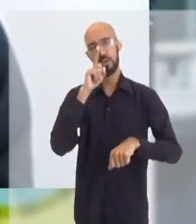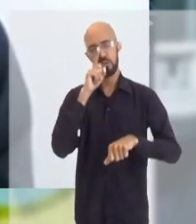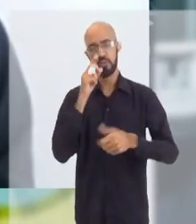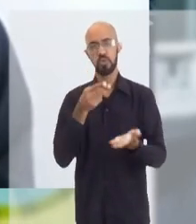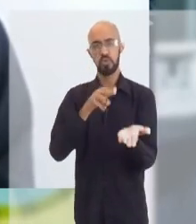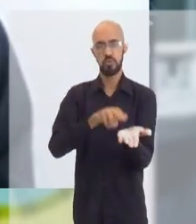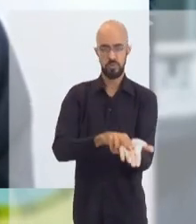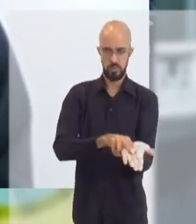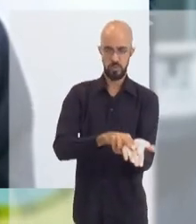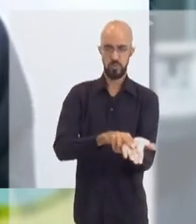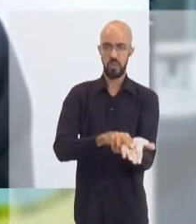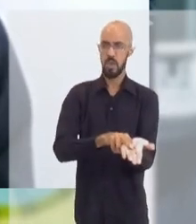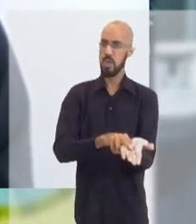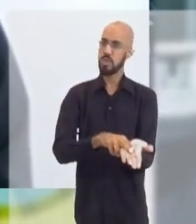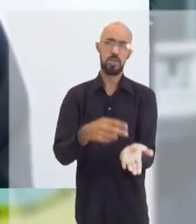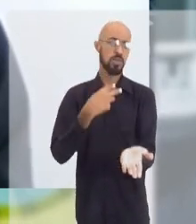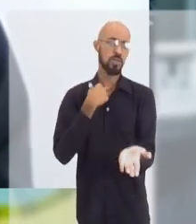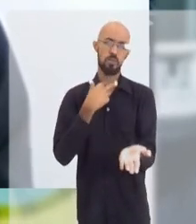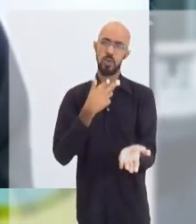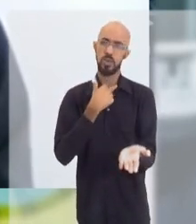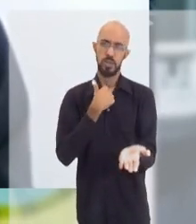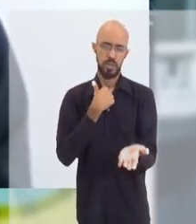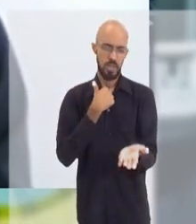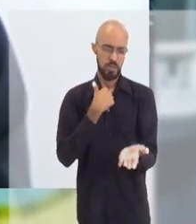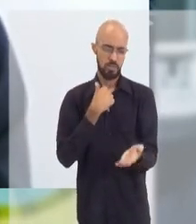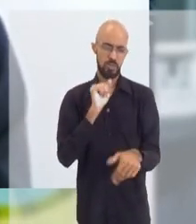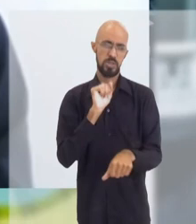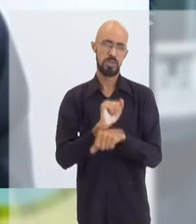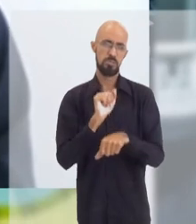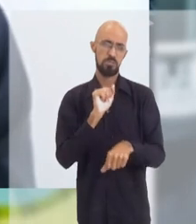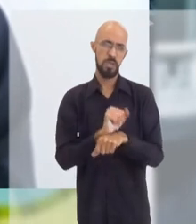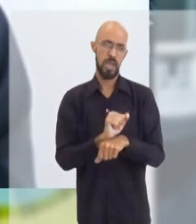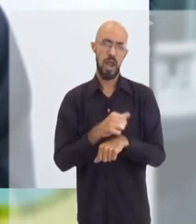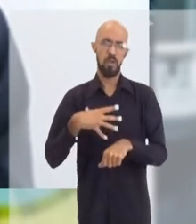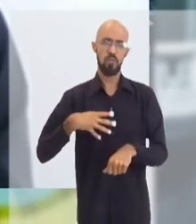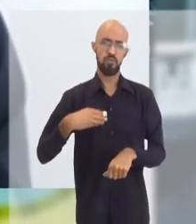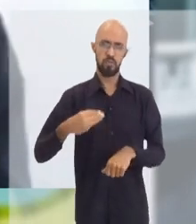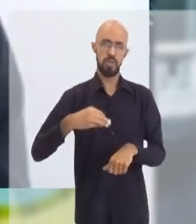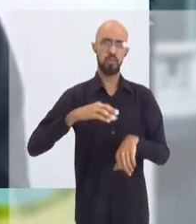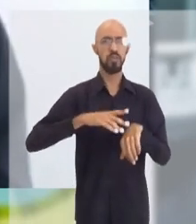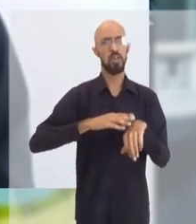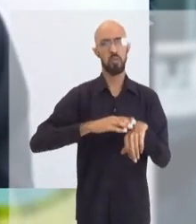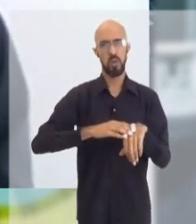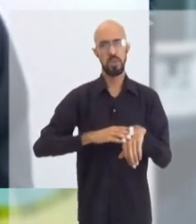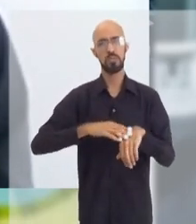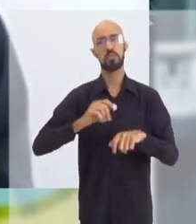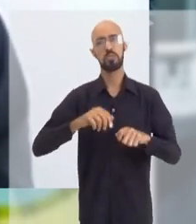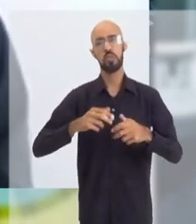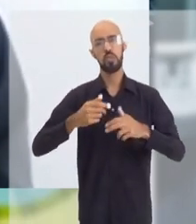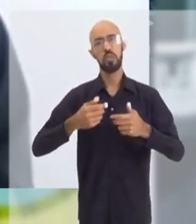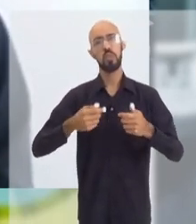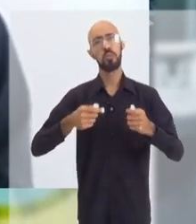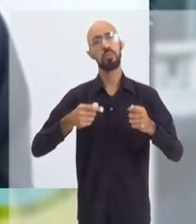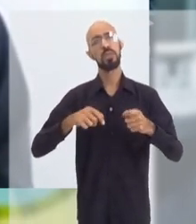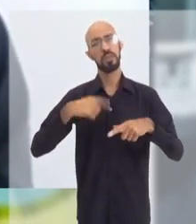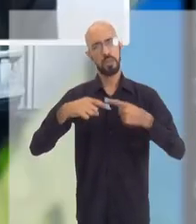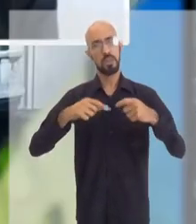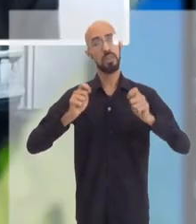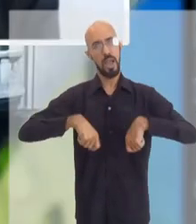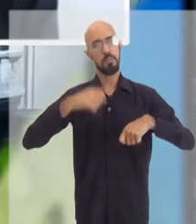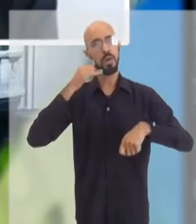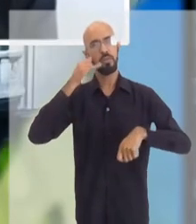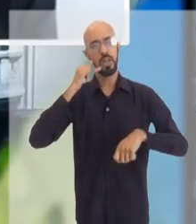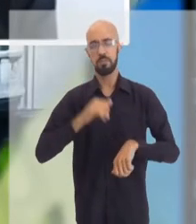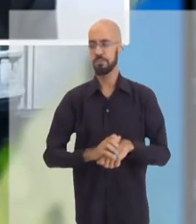hospitalizações. Vamos, não há sentido a gente deixar de, ou ter nossos filhos adoecendo por doença prevenível, por